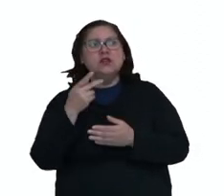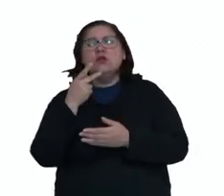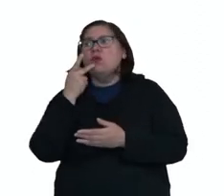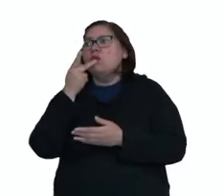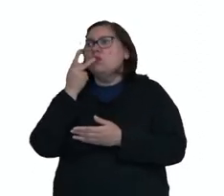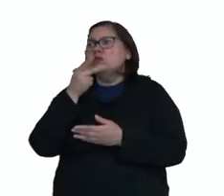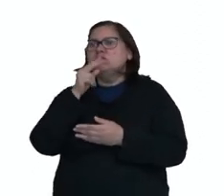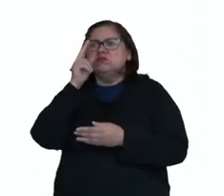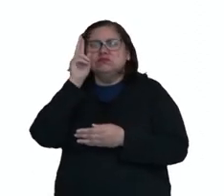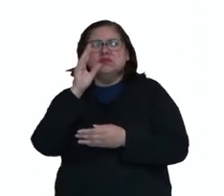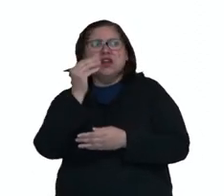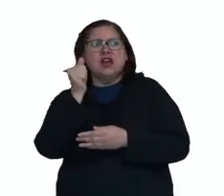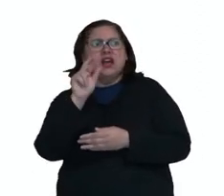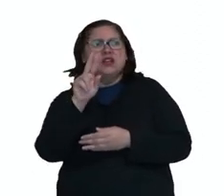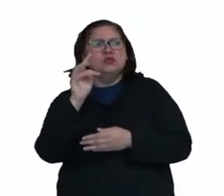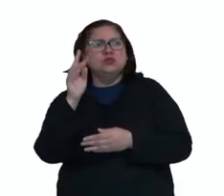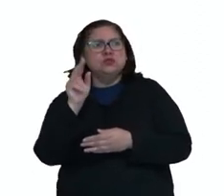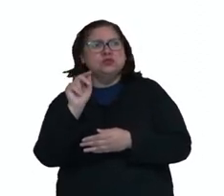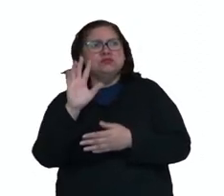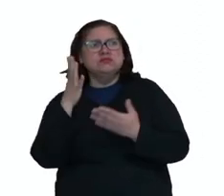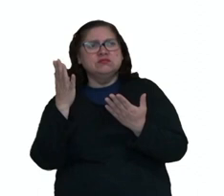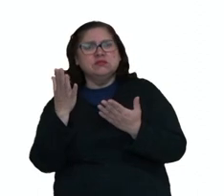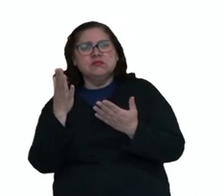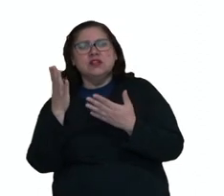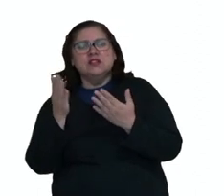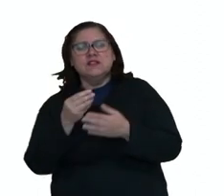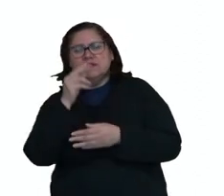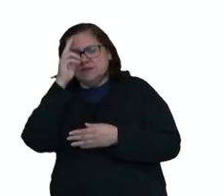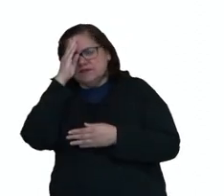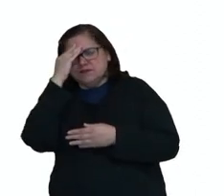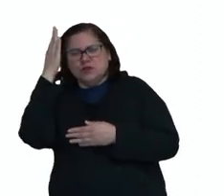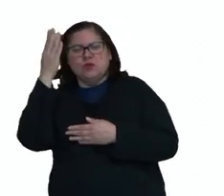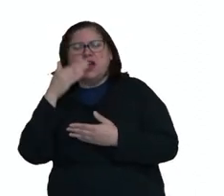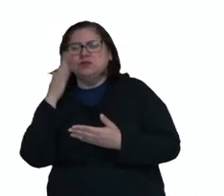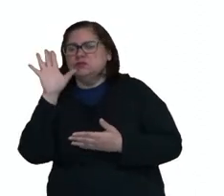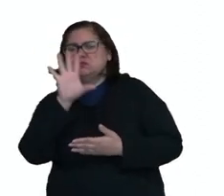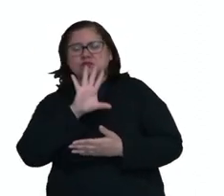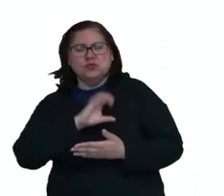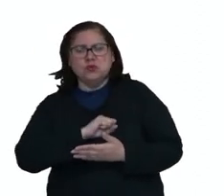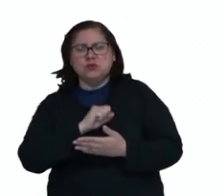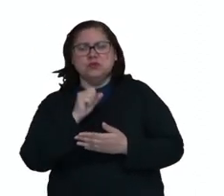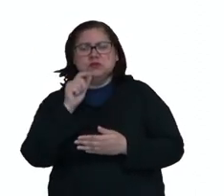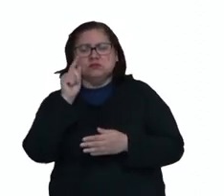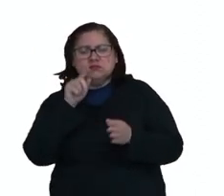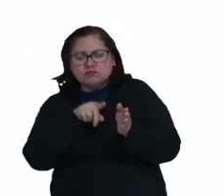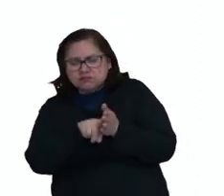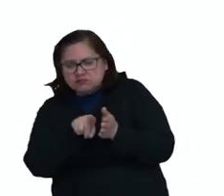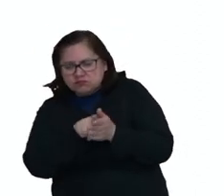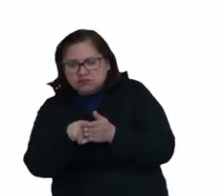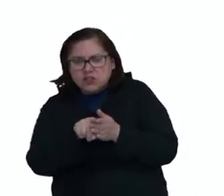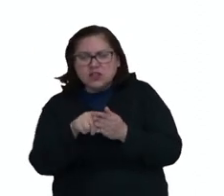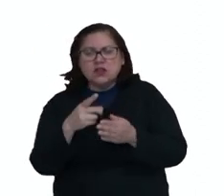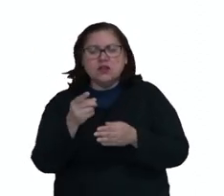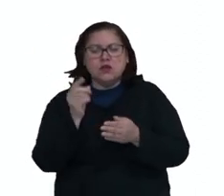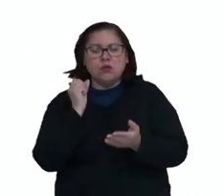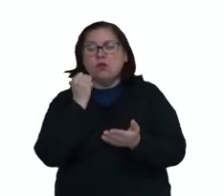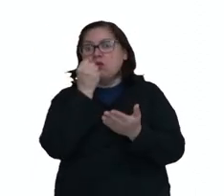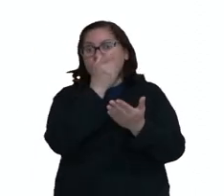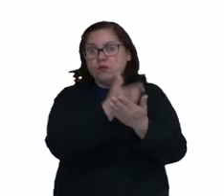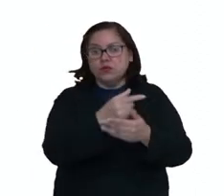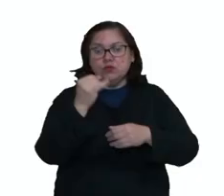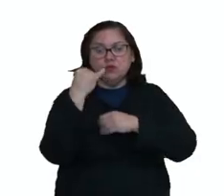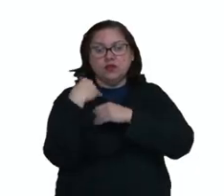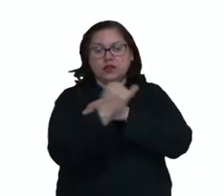Evans, o cara fanzaço da ilha, fanzaço da história da arqueologia da ilha. Ele era um arqueólogo, comprou a ilha em